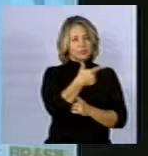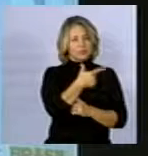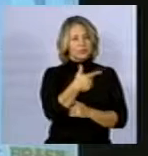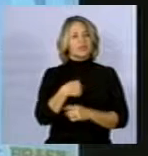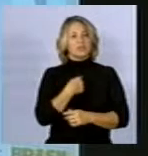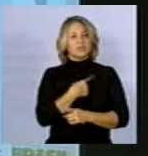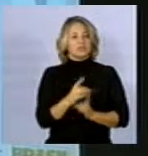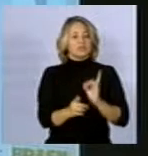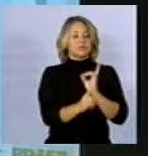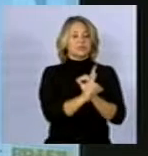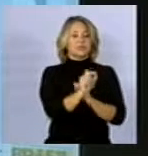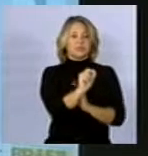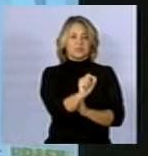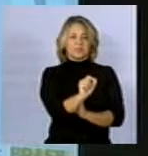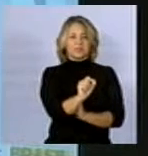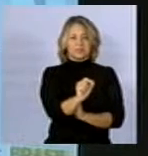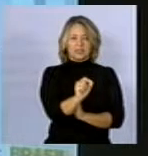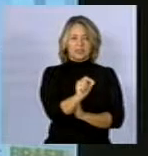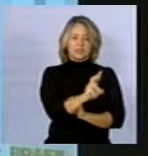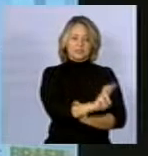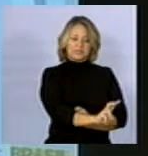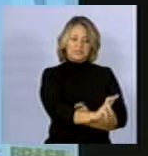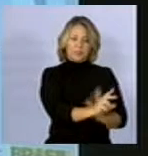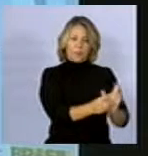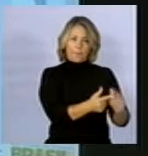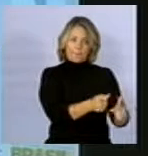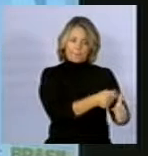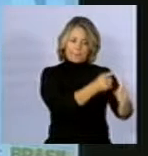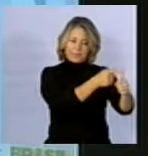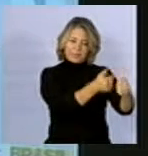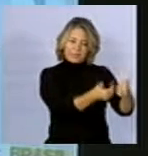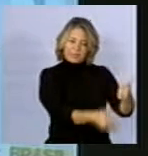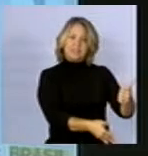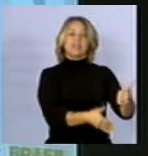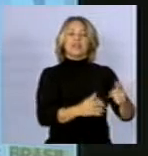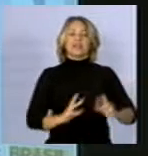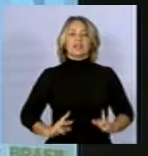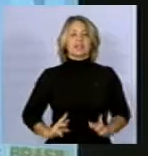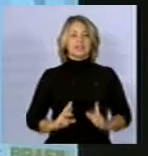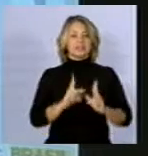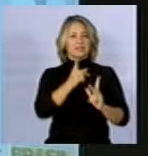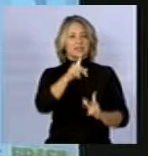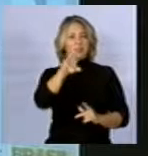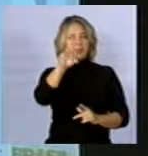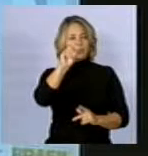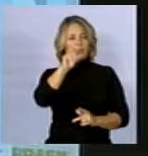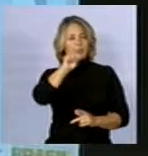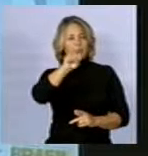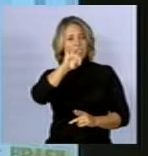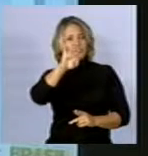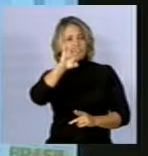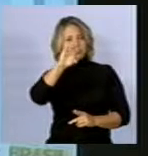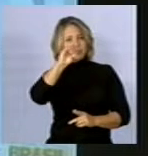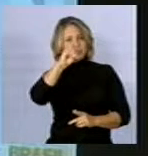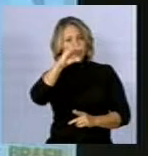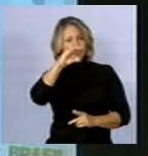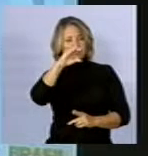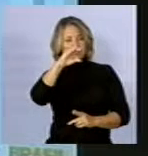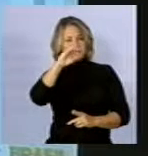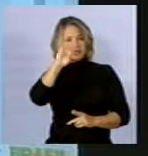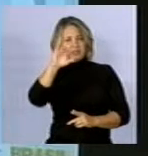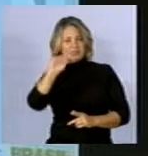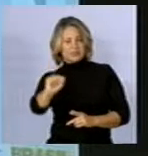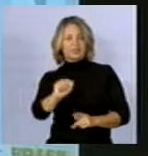vê que os cinco primeiros estão câncer de próstata, pulmão, coli reto, estômago, cavidade oral.